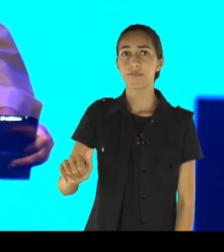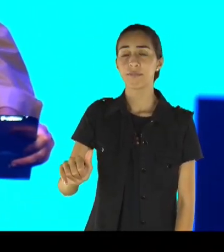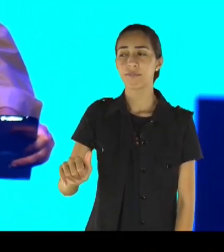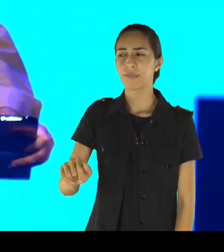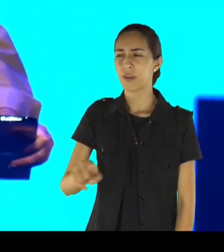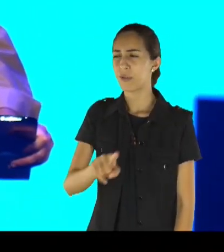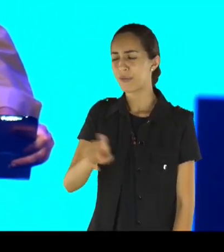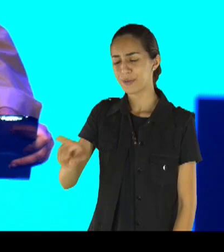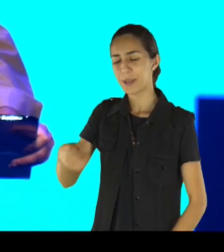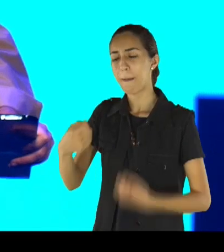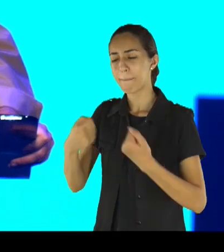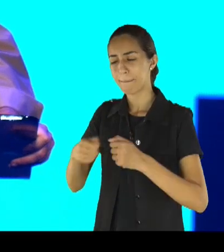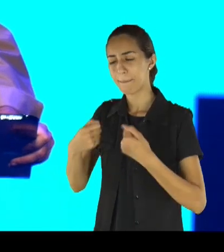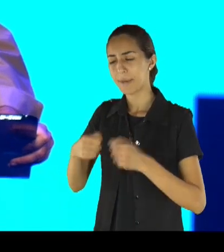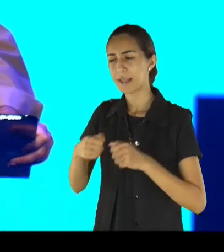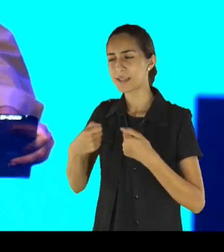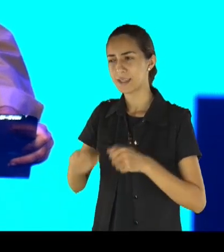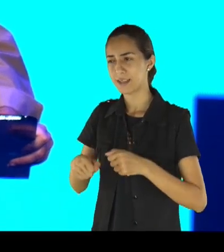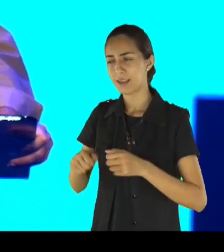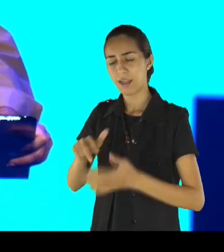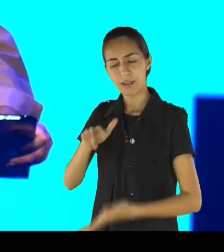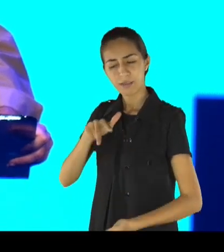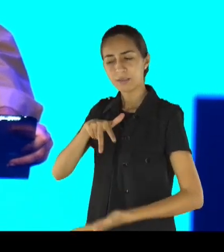tem ânimo filha, filha,